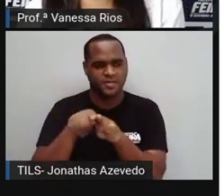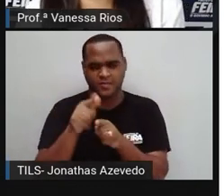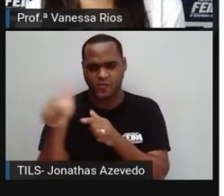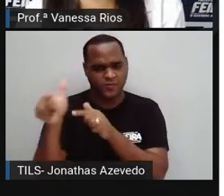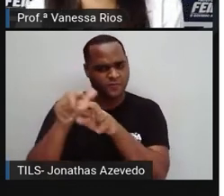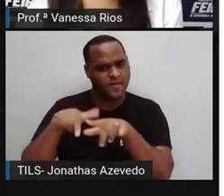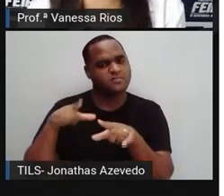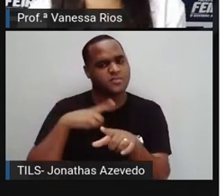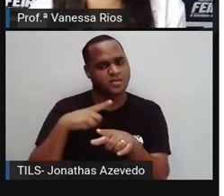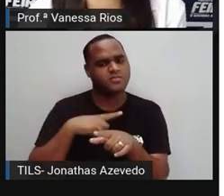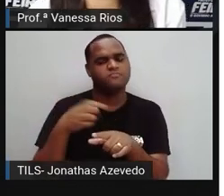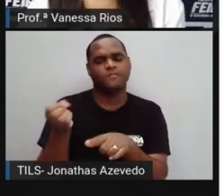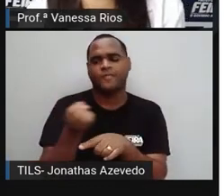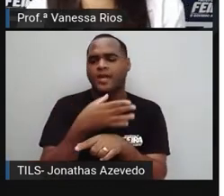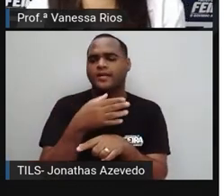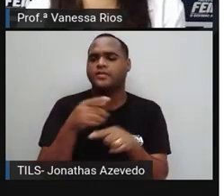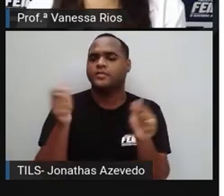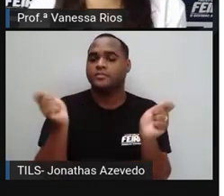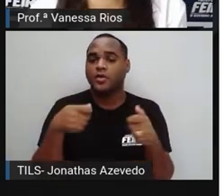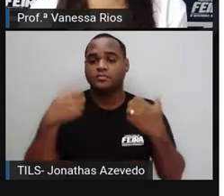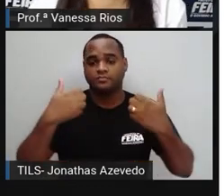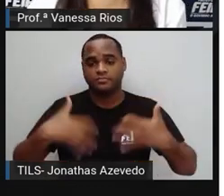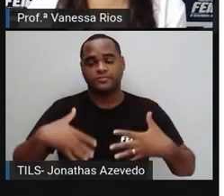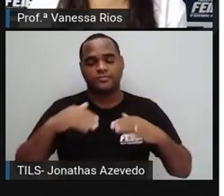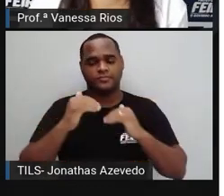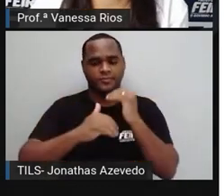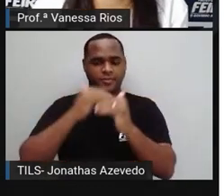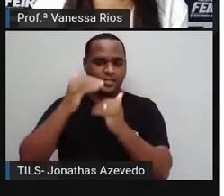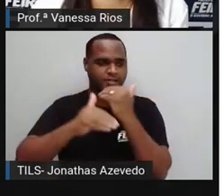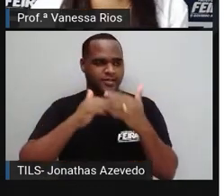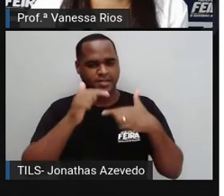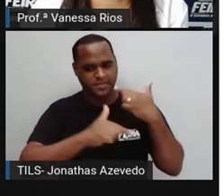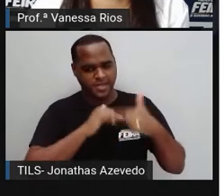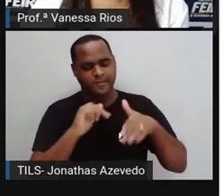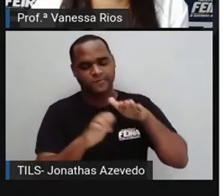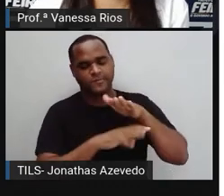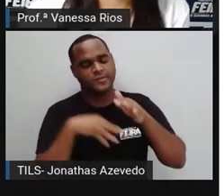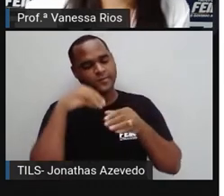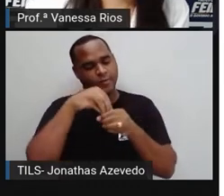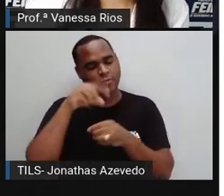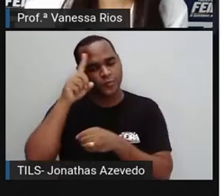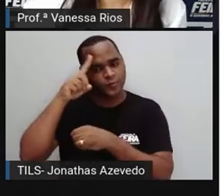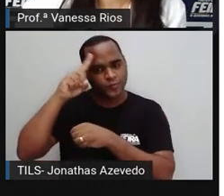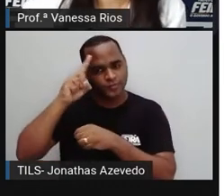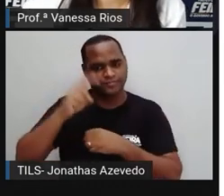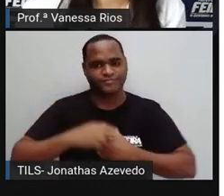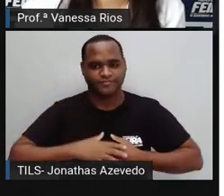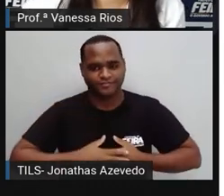atividades que nós precisamos desenvolver, desempenhar no nosso dia a dia.